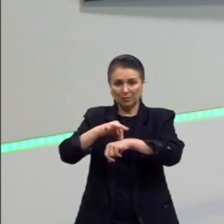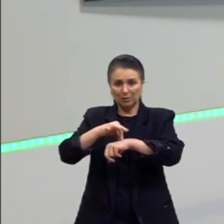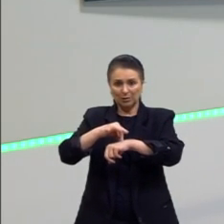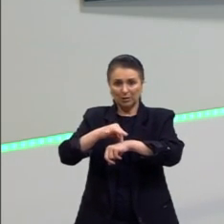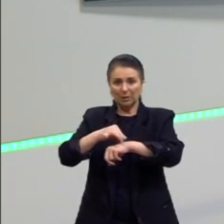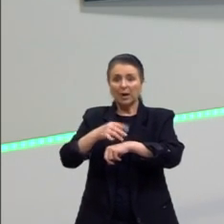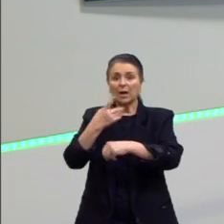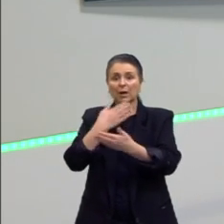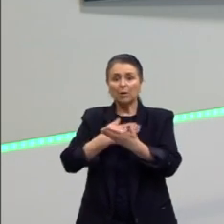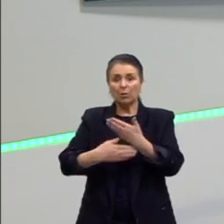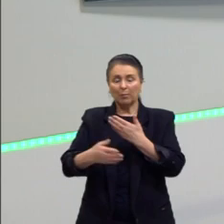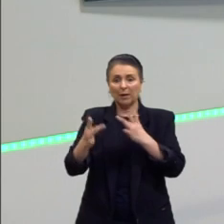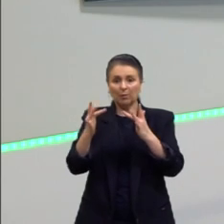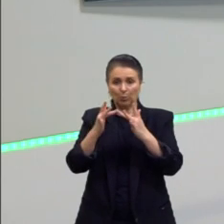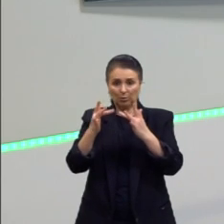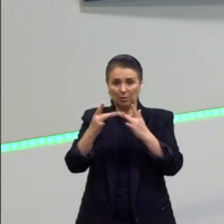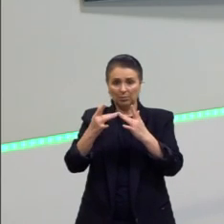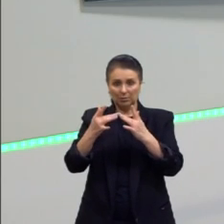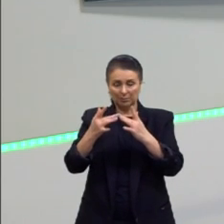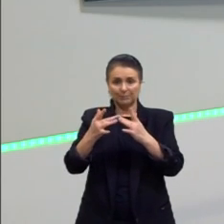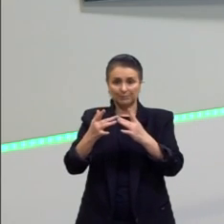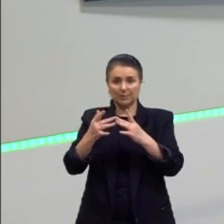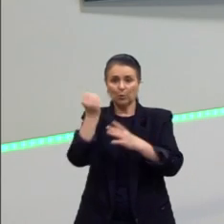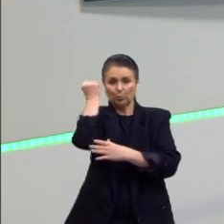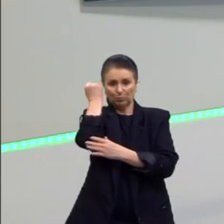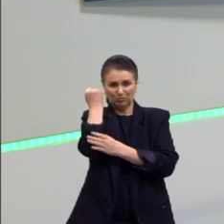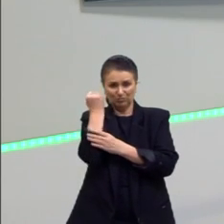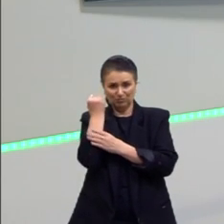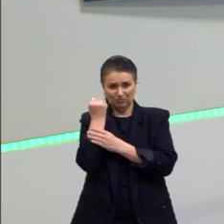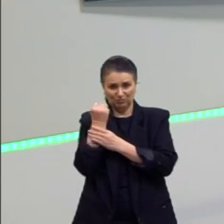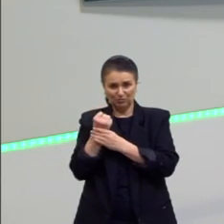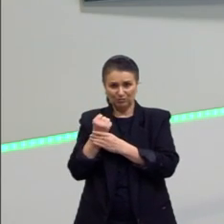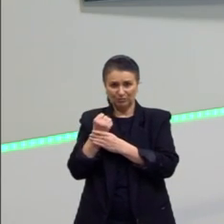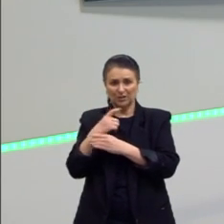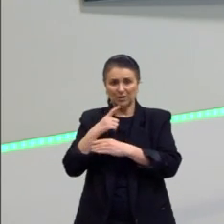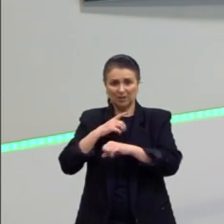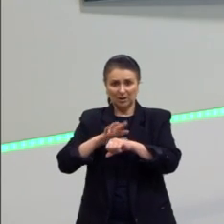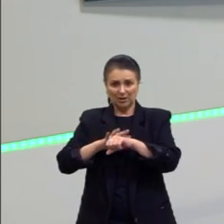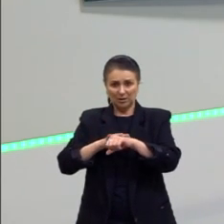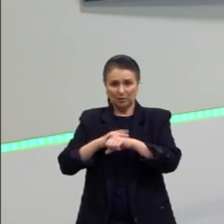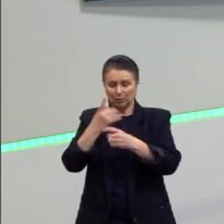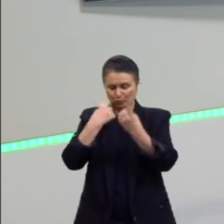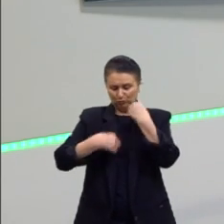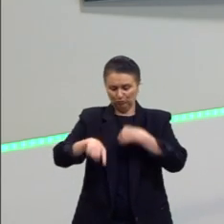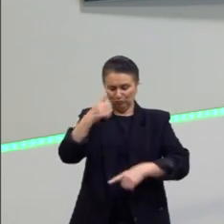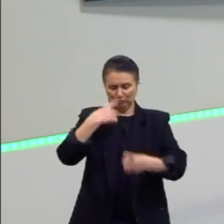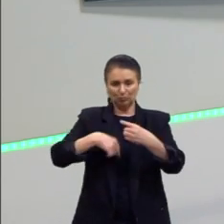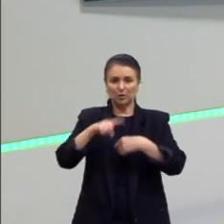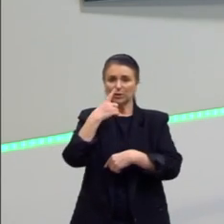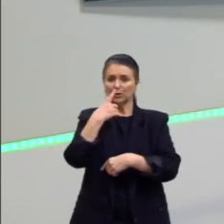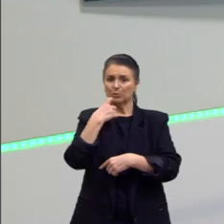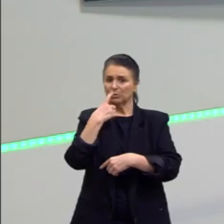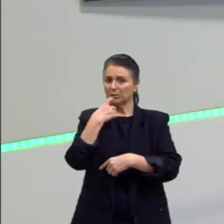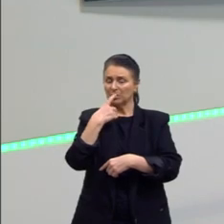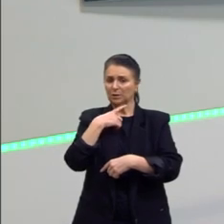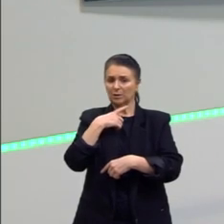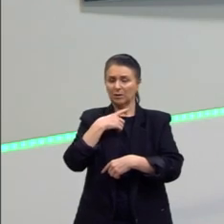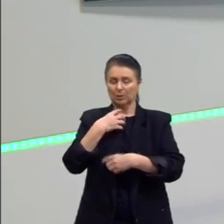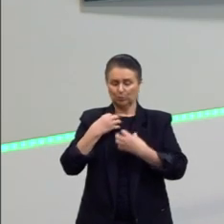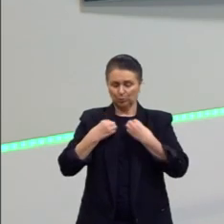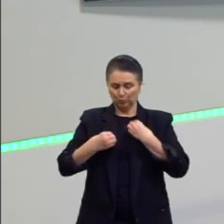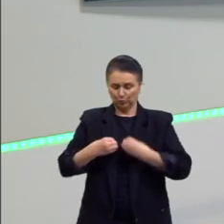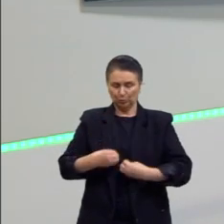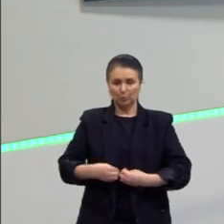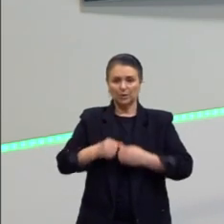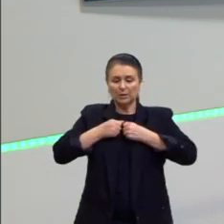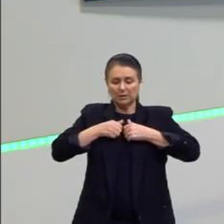em contato, as fezes contaminadas, né? Entram em contato com o sistema sanguíneo, já entra no organismo da pessoa. E o parasita, então,